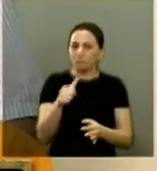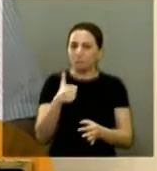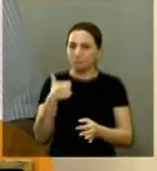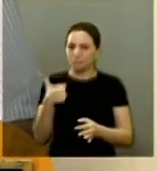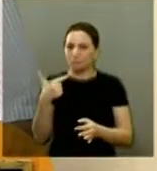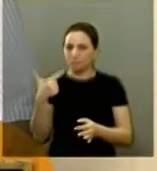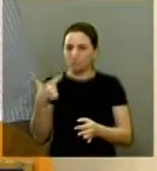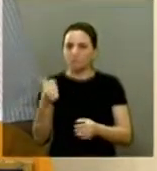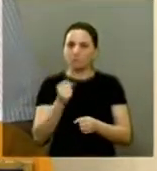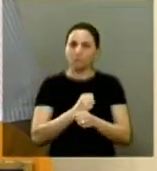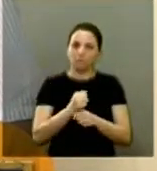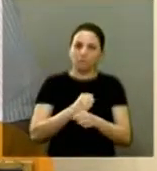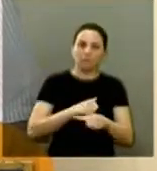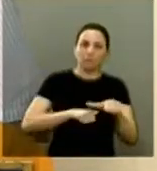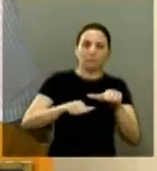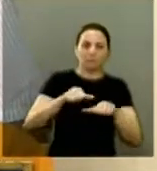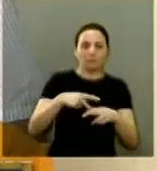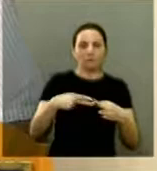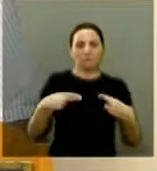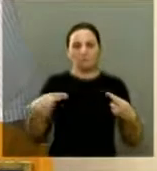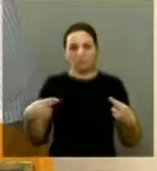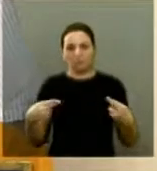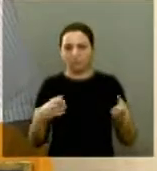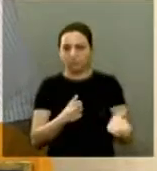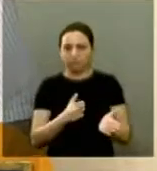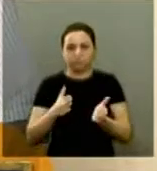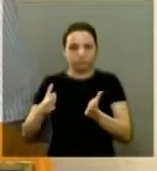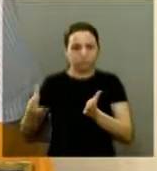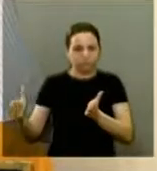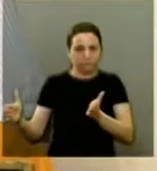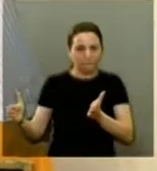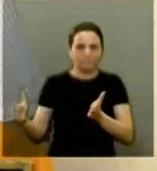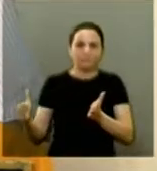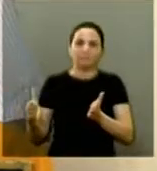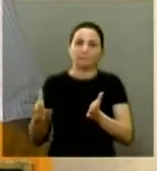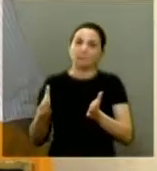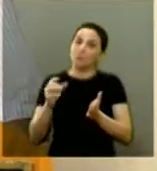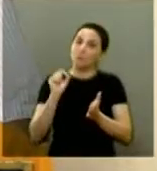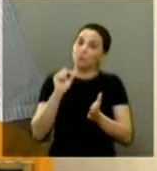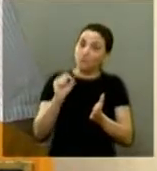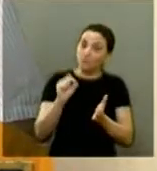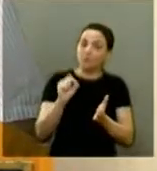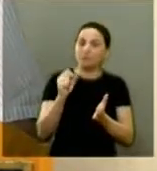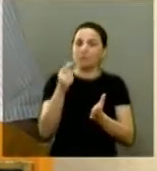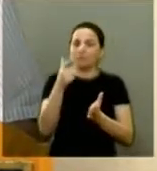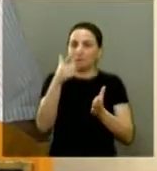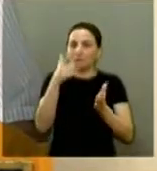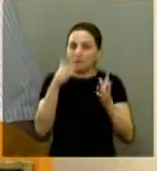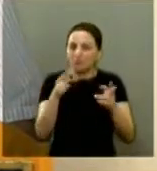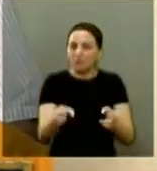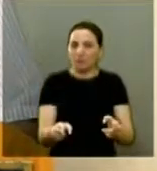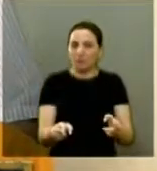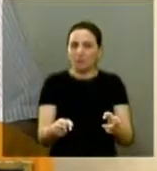longo para se mudar muita coisa e para se fazer muita coisa o que não se mudou e continua cada vez pior é a impunidade